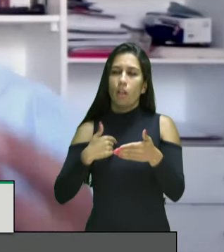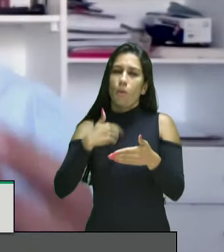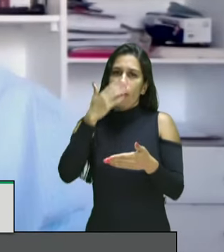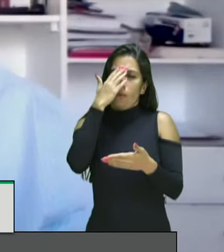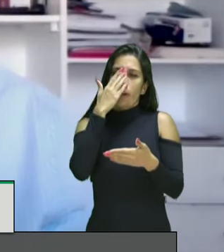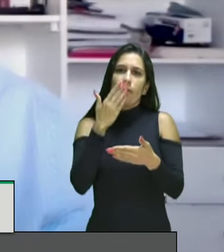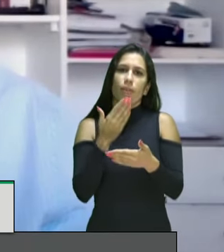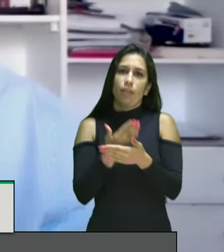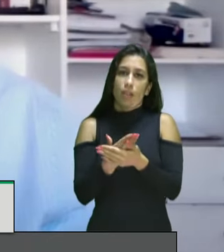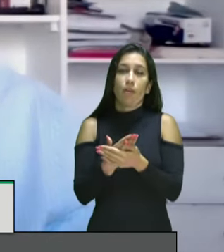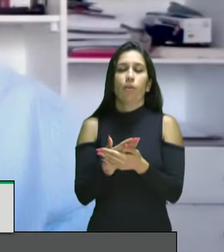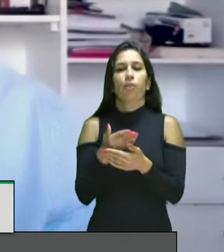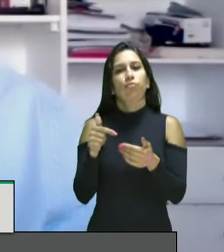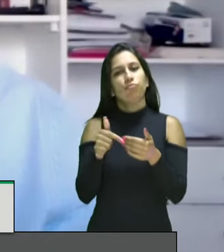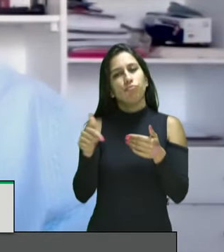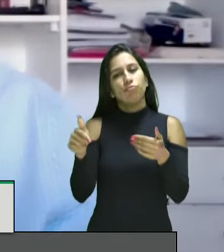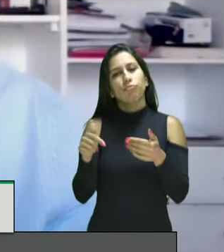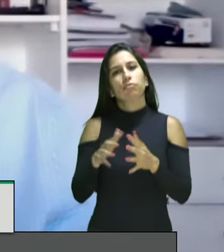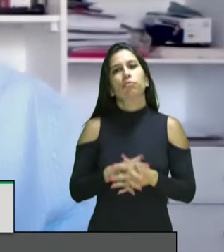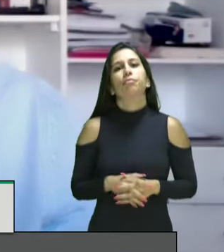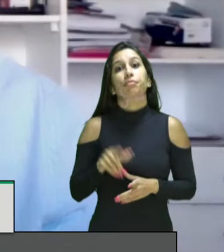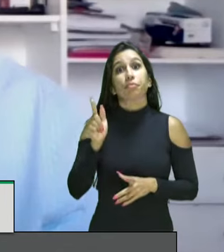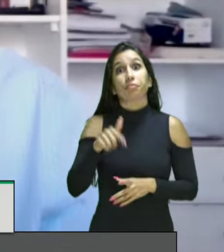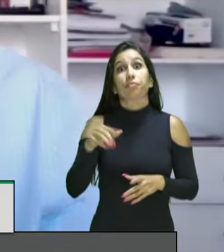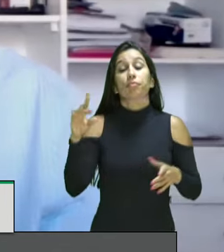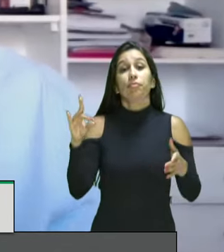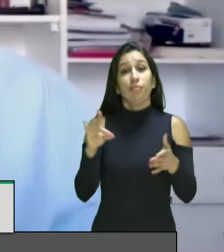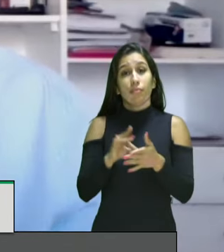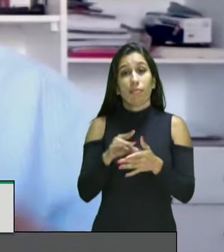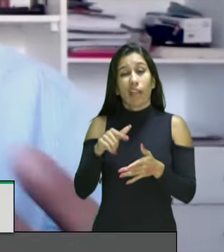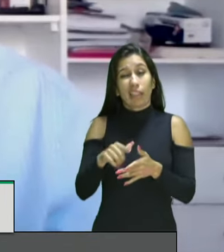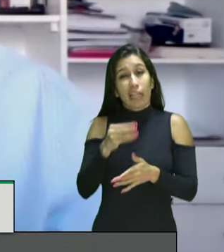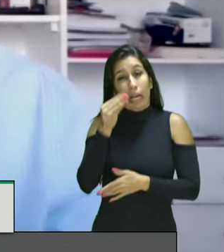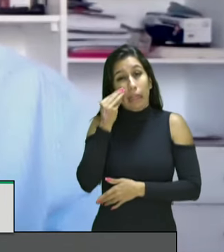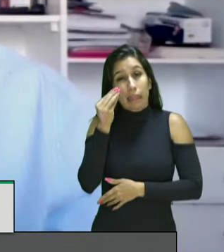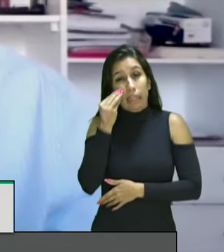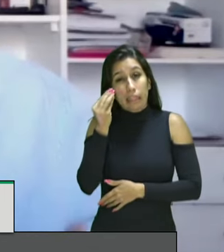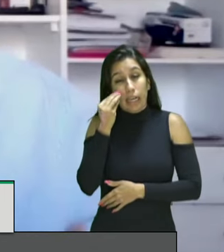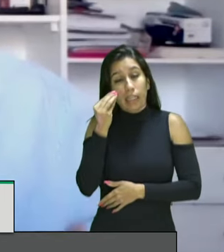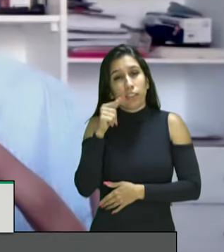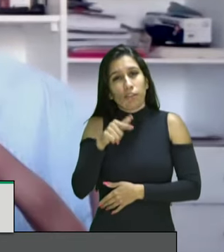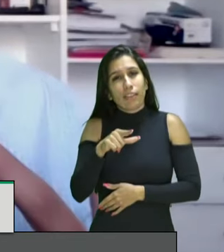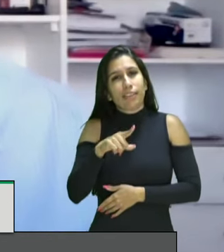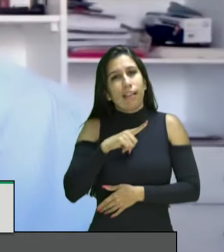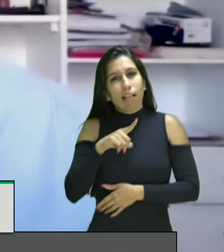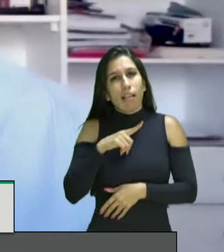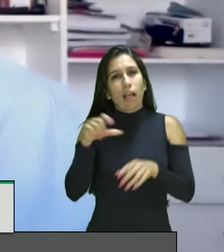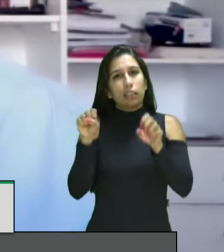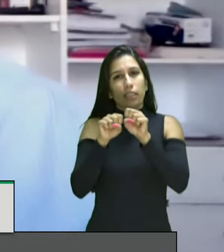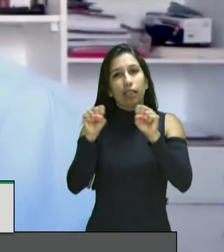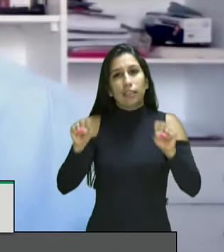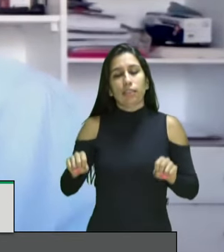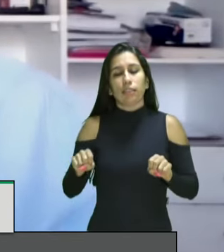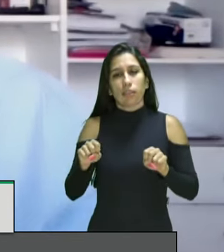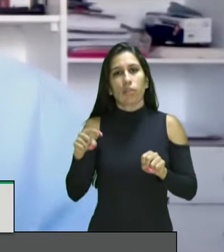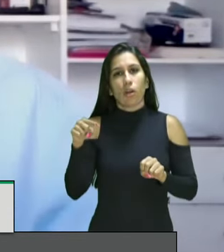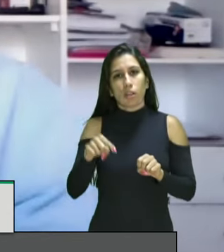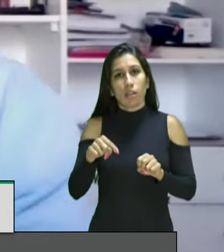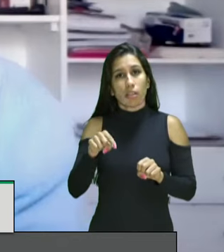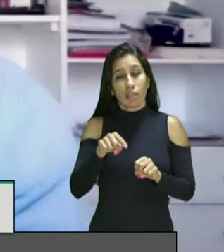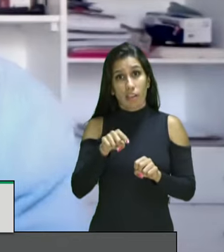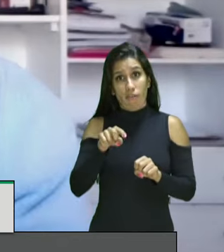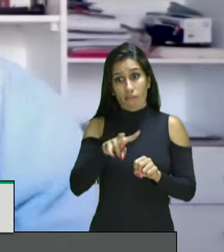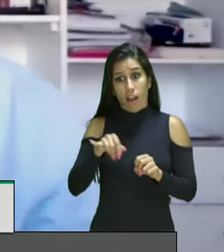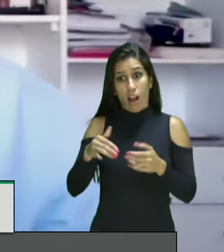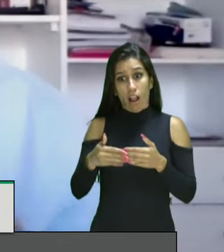que essa dinâmica é exatamente na tentativa de sistematizar aquilo que está sendo